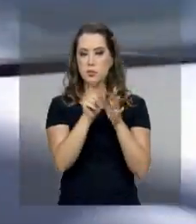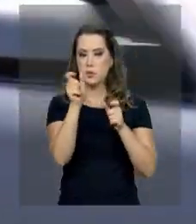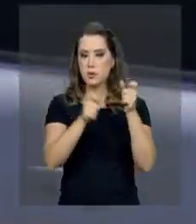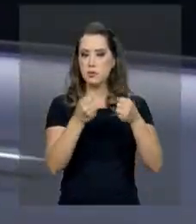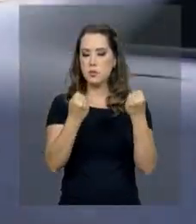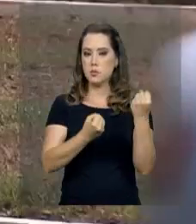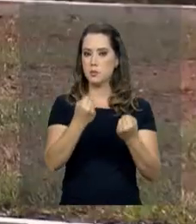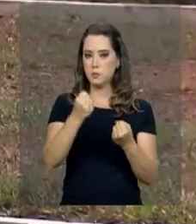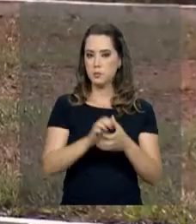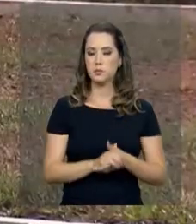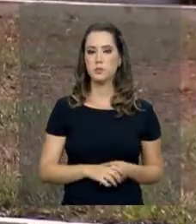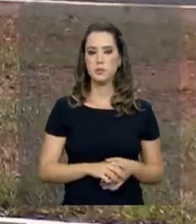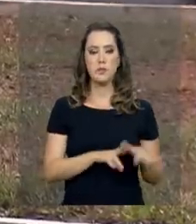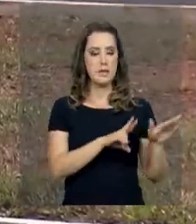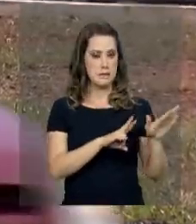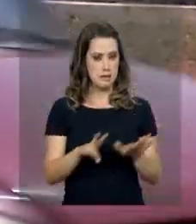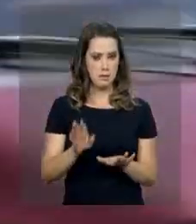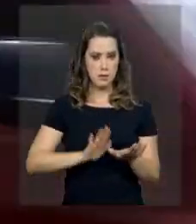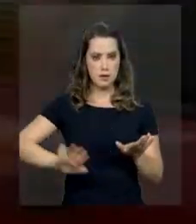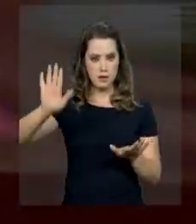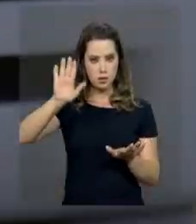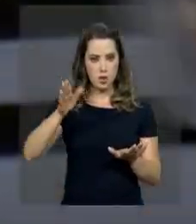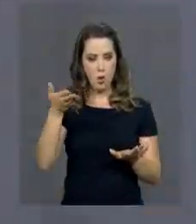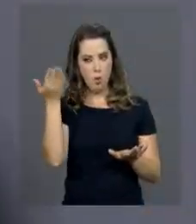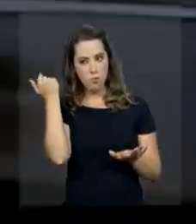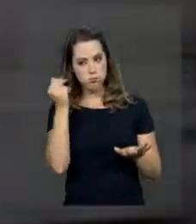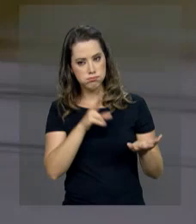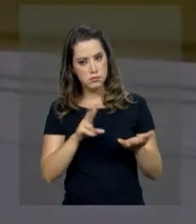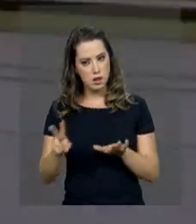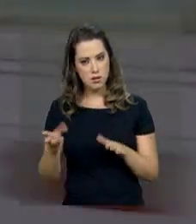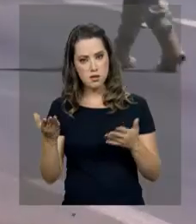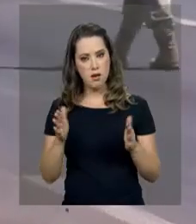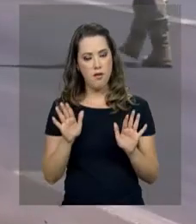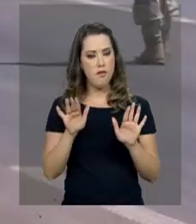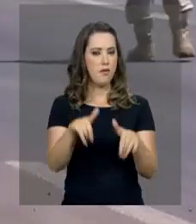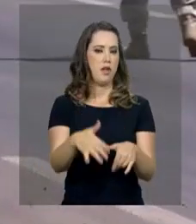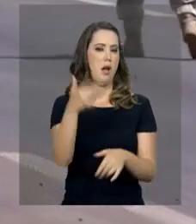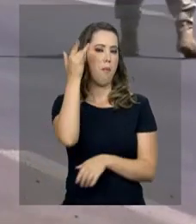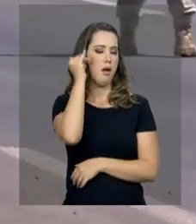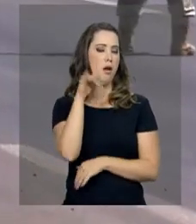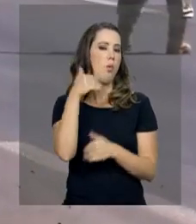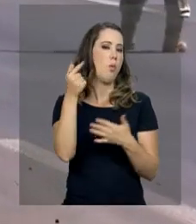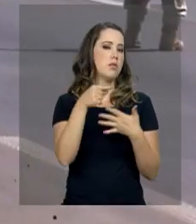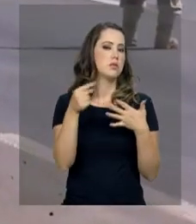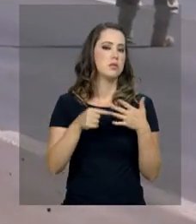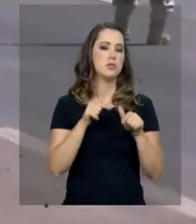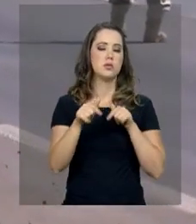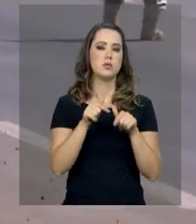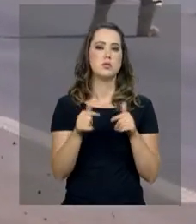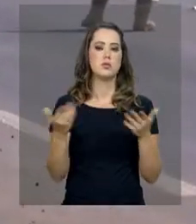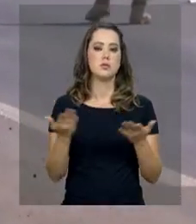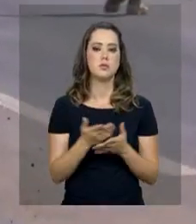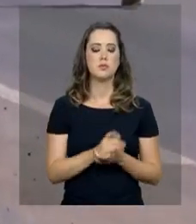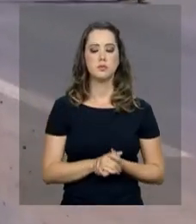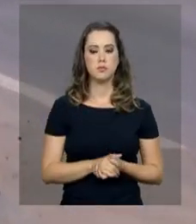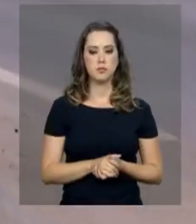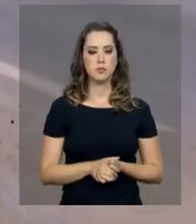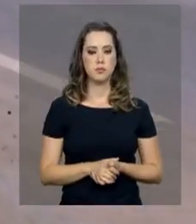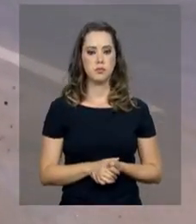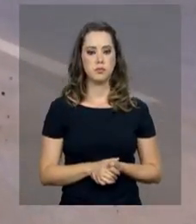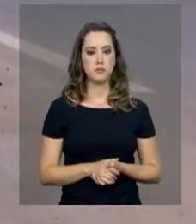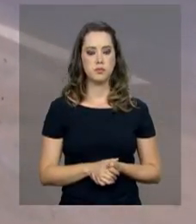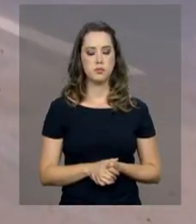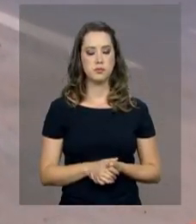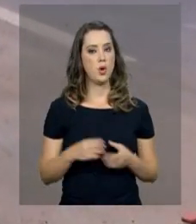ocorridos. E a Semana Nacional do Trânsito, ela começou na semana passada, termina amanhã. Quais ações estão previstas para esse fechamento? Bem, o Ministério da